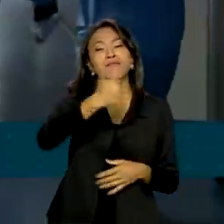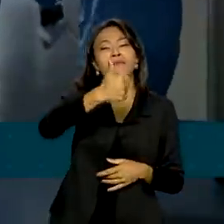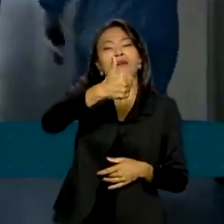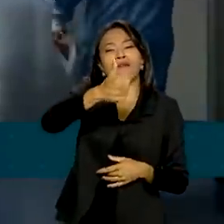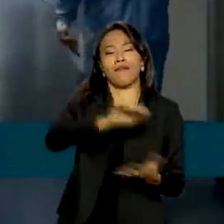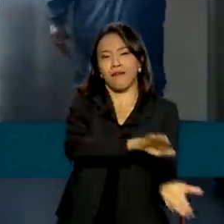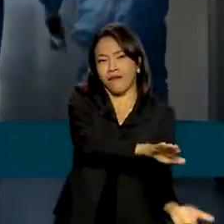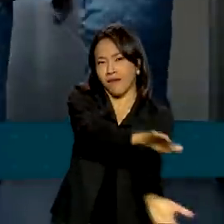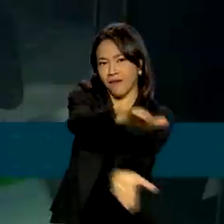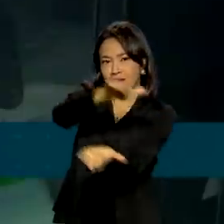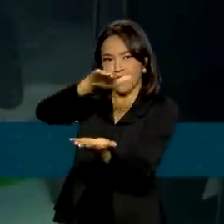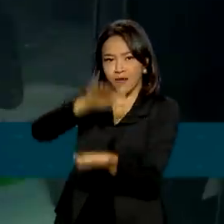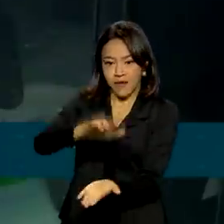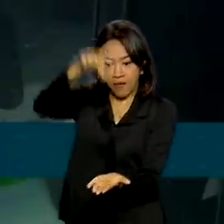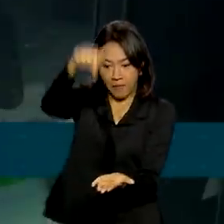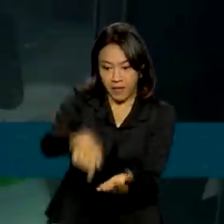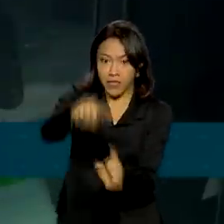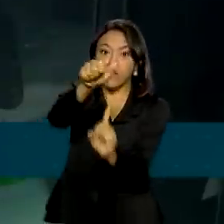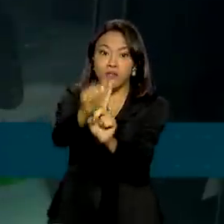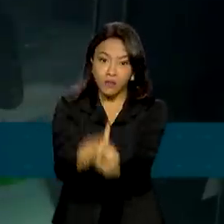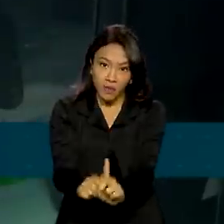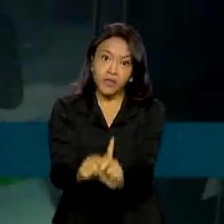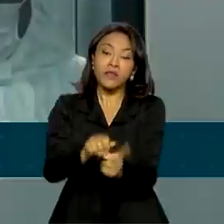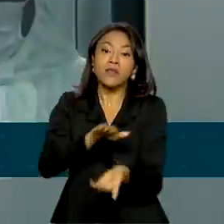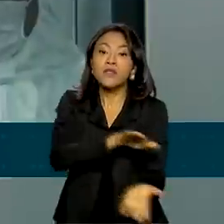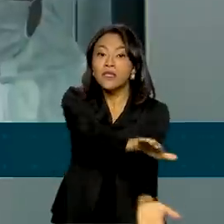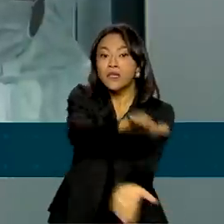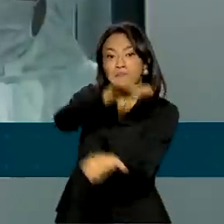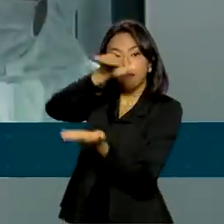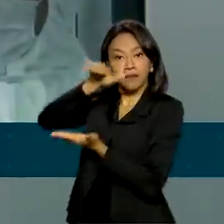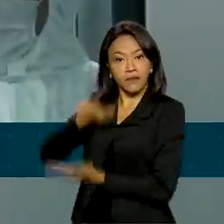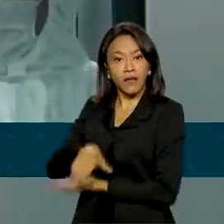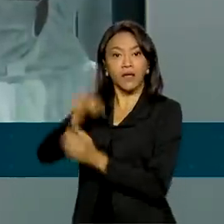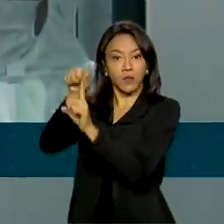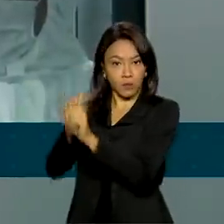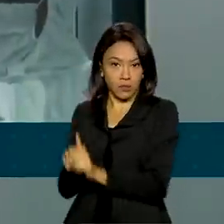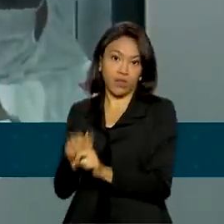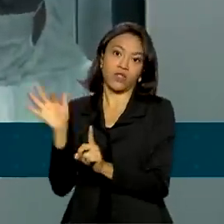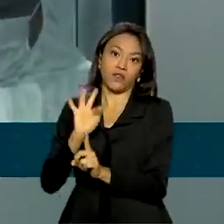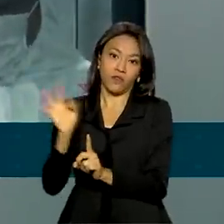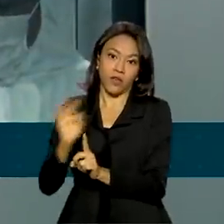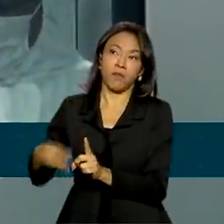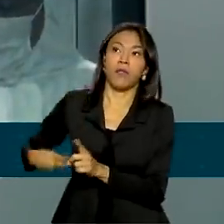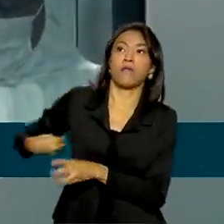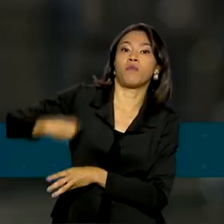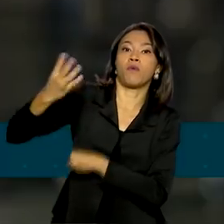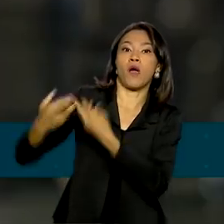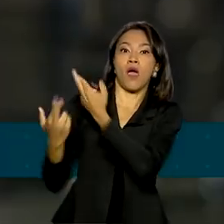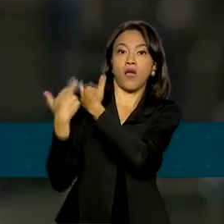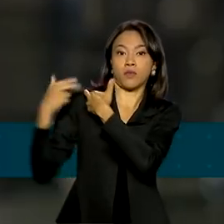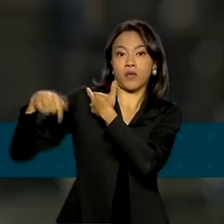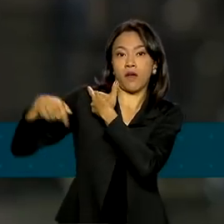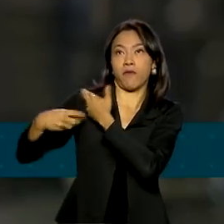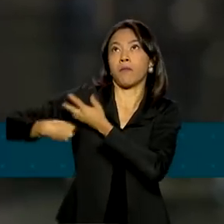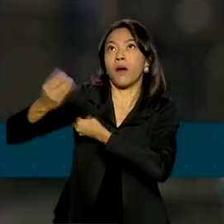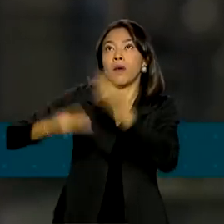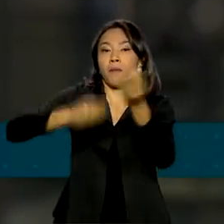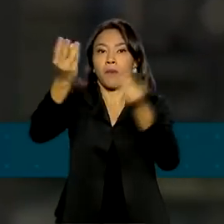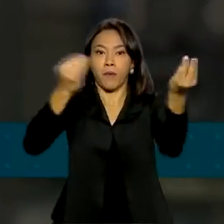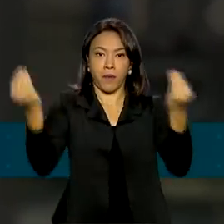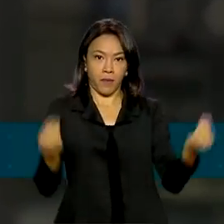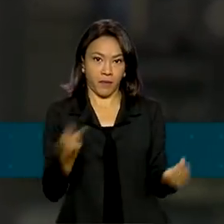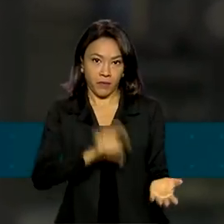devem ser envasadas neste mês e entregues em fevereiro para a distribuição pelo Ministério da Saúde. Para